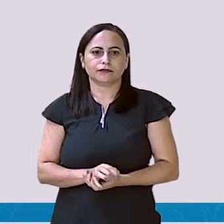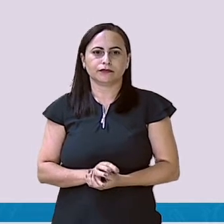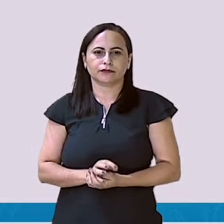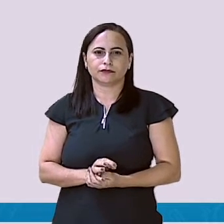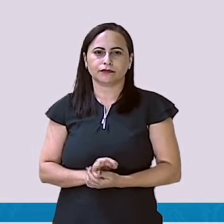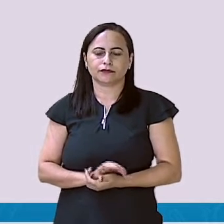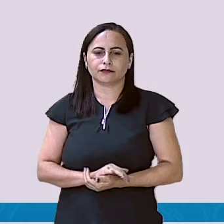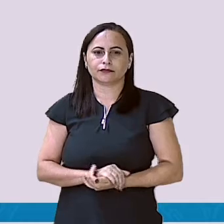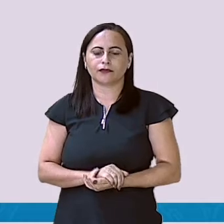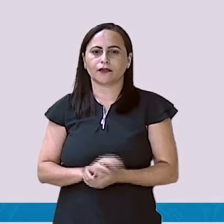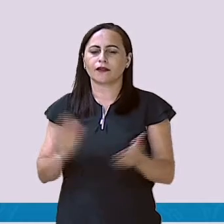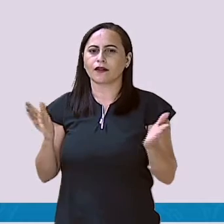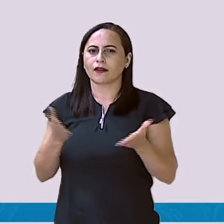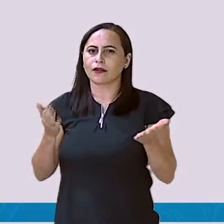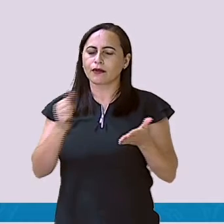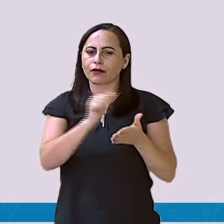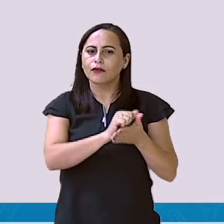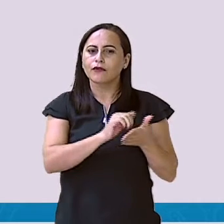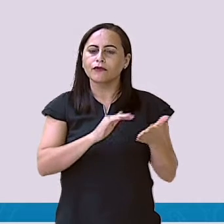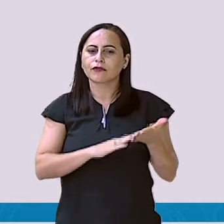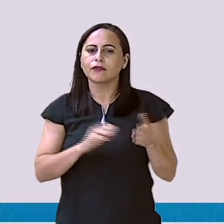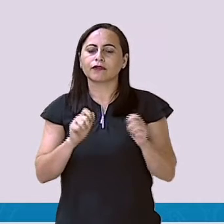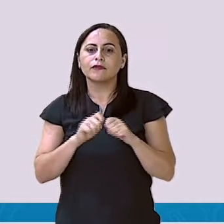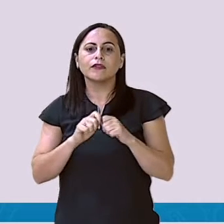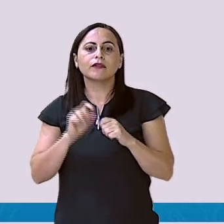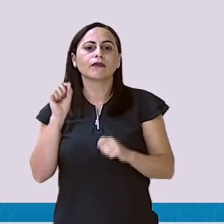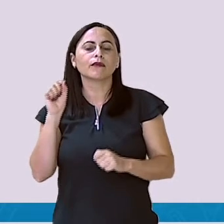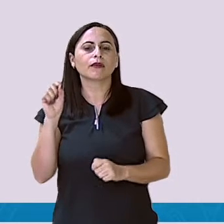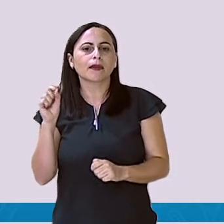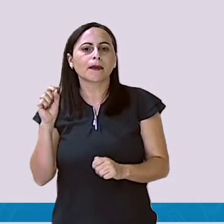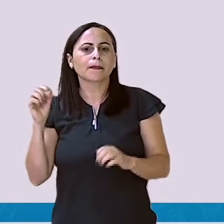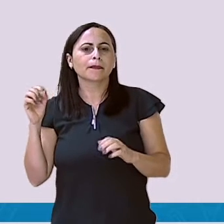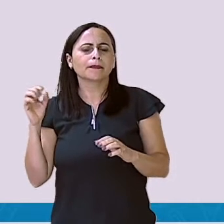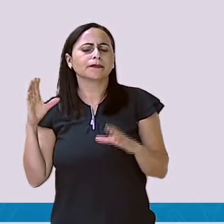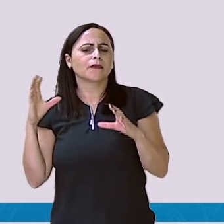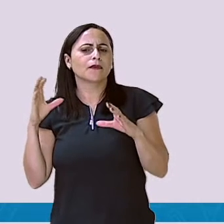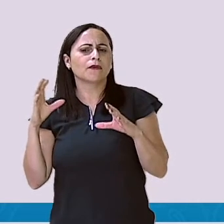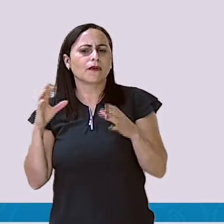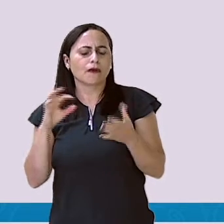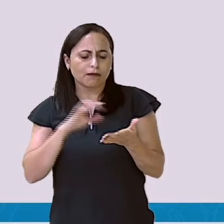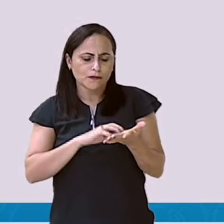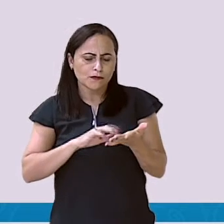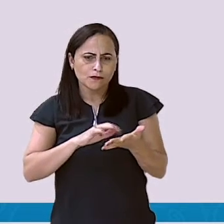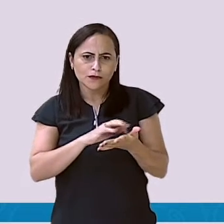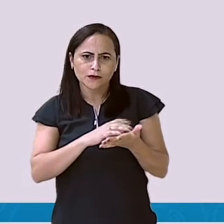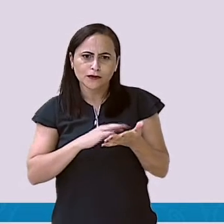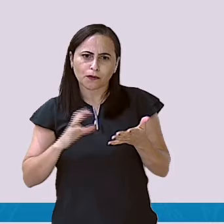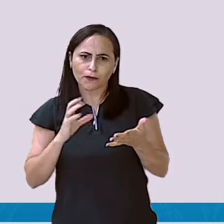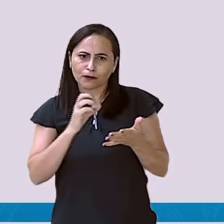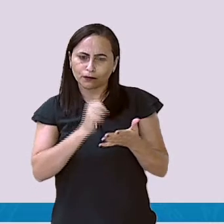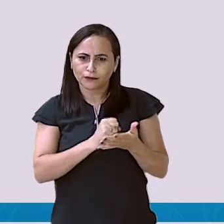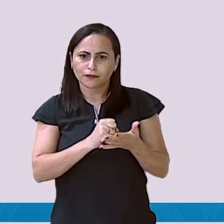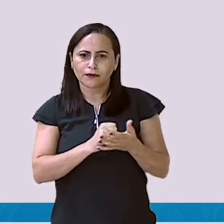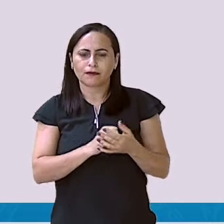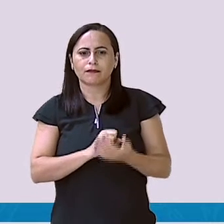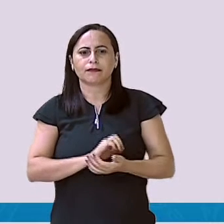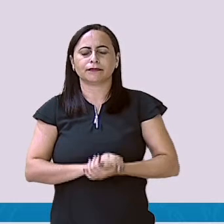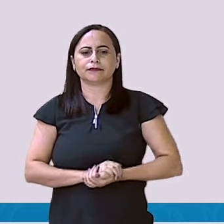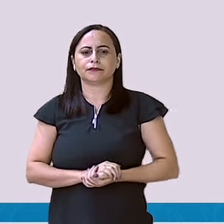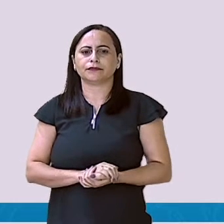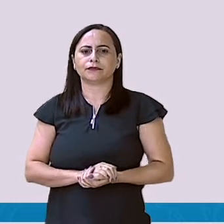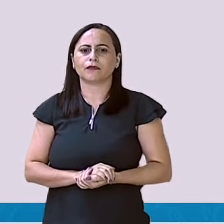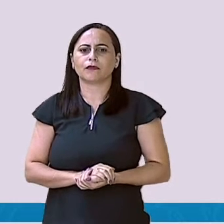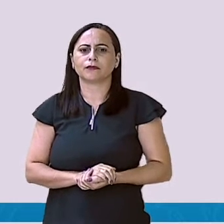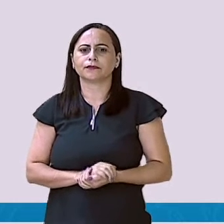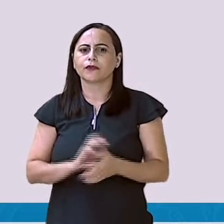Agora, nesse exercício, nós vamos calcular essas operações de dois modos diferentes, tá?